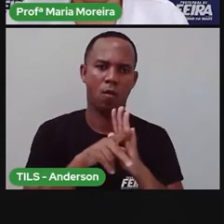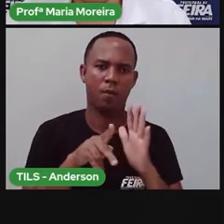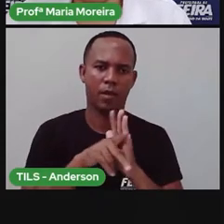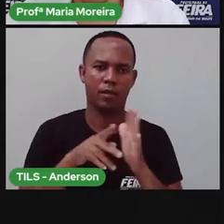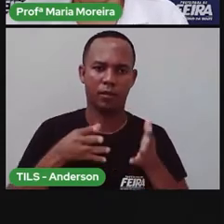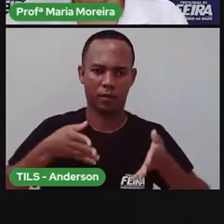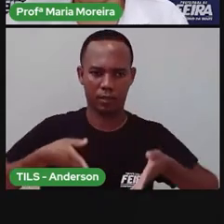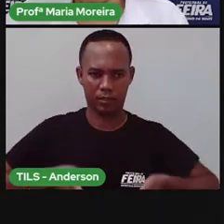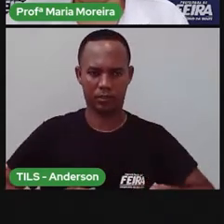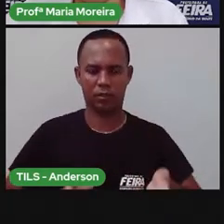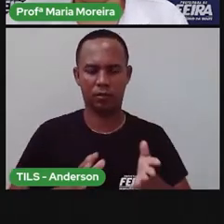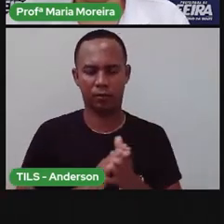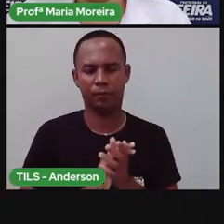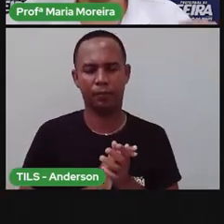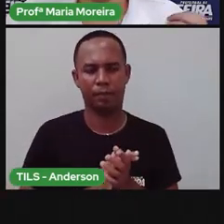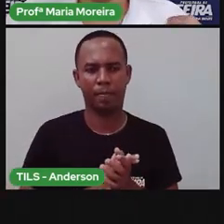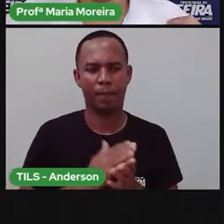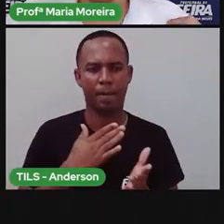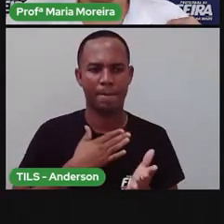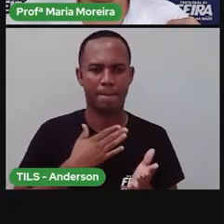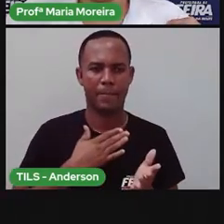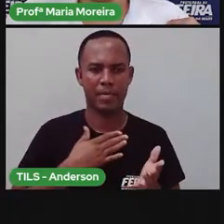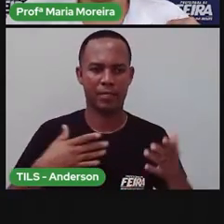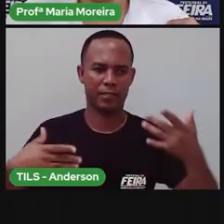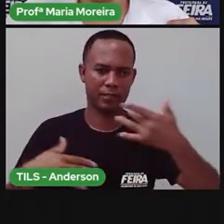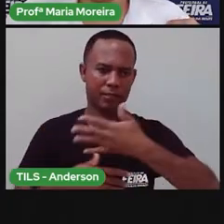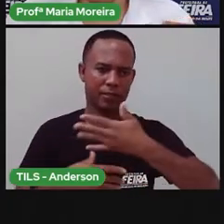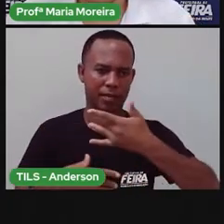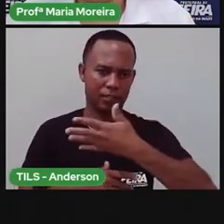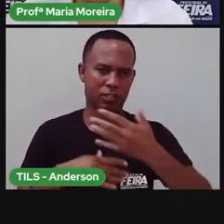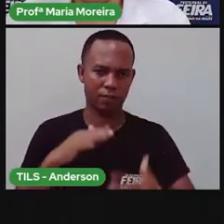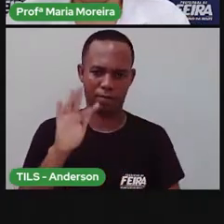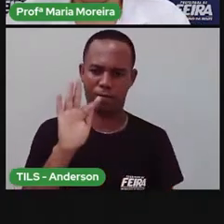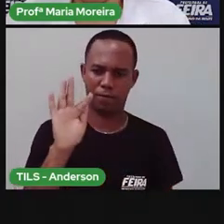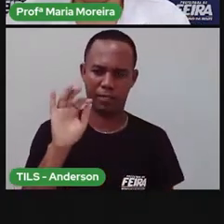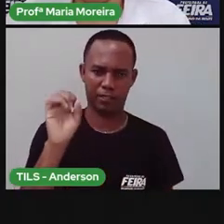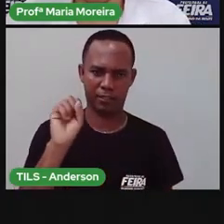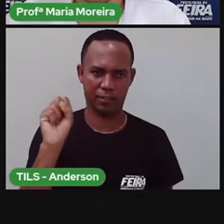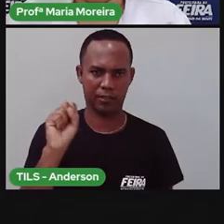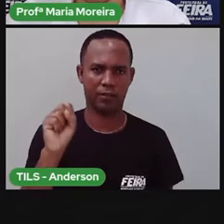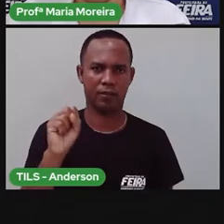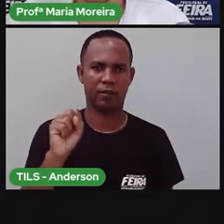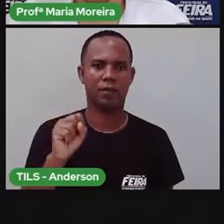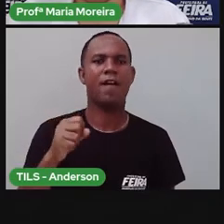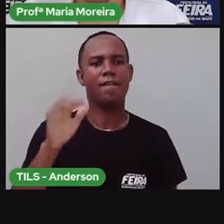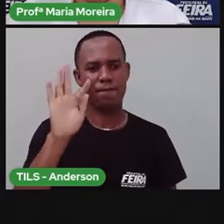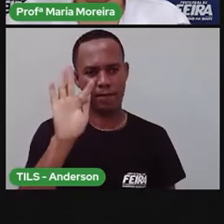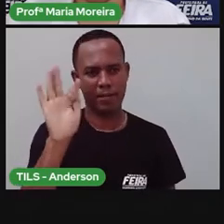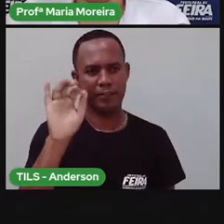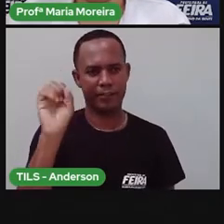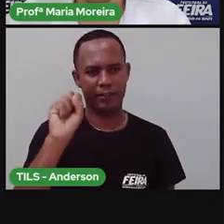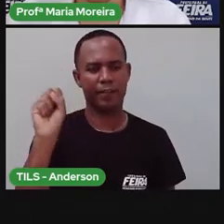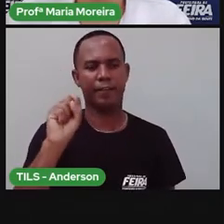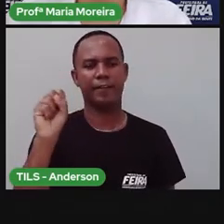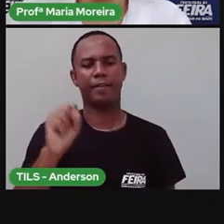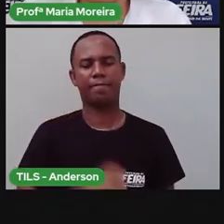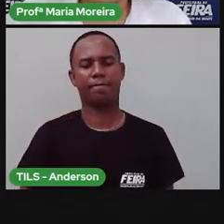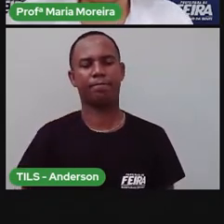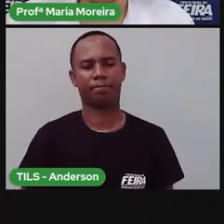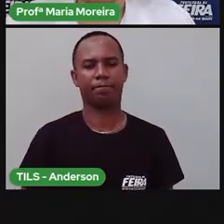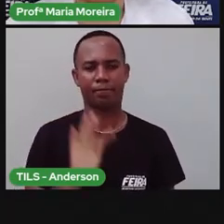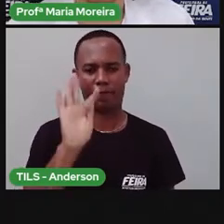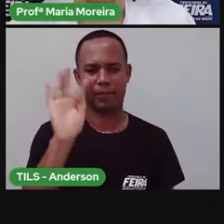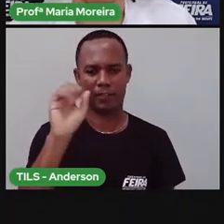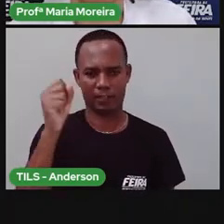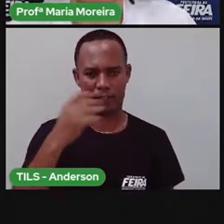você nasce. Então, a minha cidade natal é a Feira de Santana. A dele é Rio de Janeiro. E a sua, Anderson? Feira